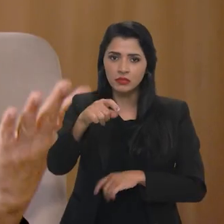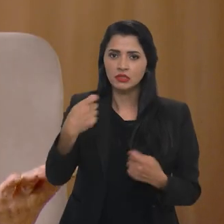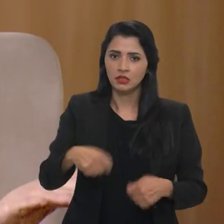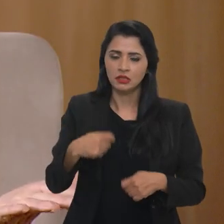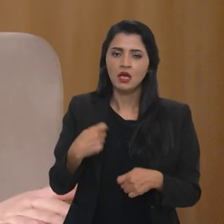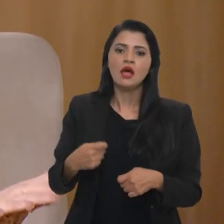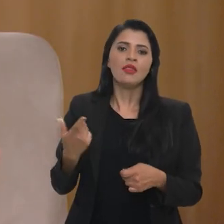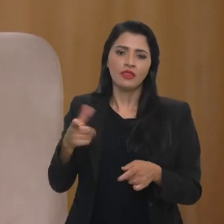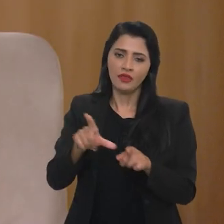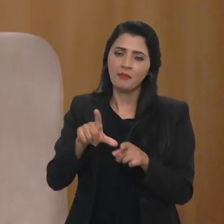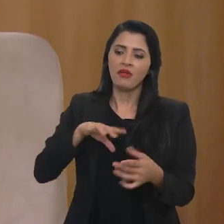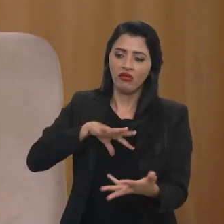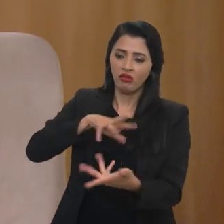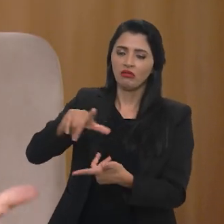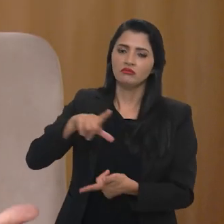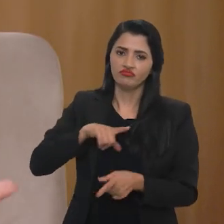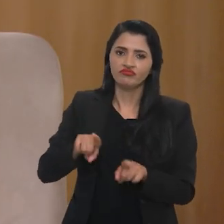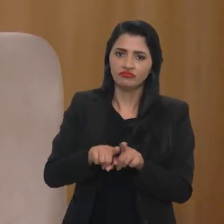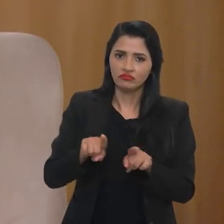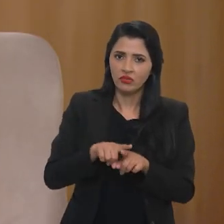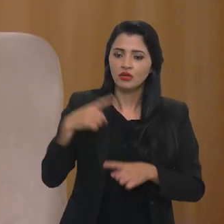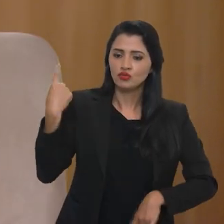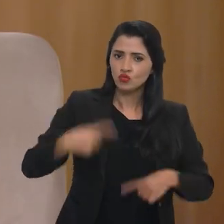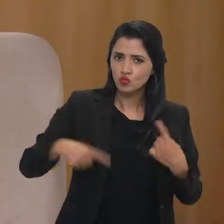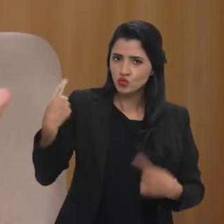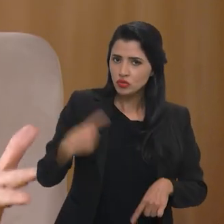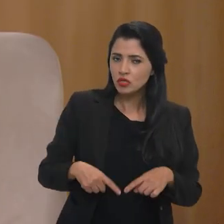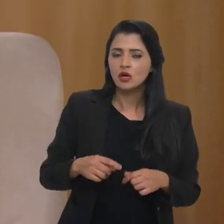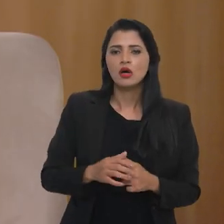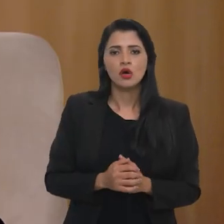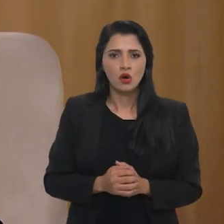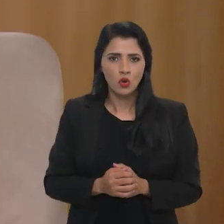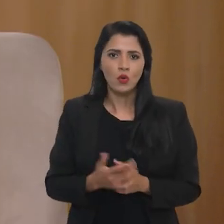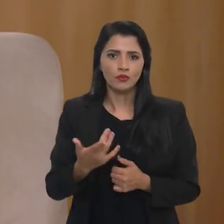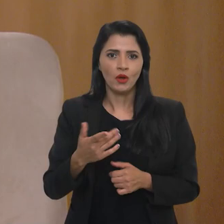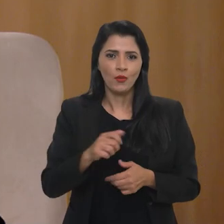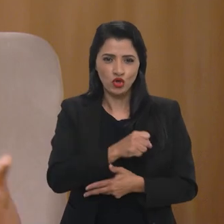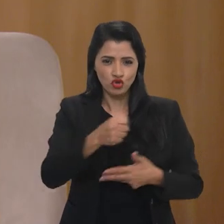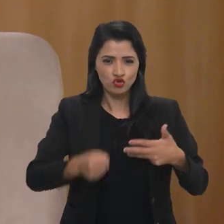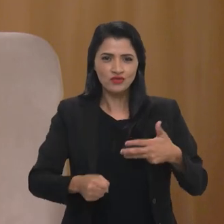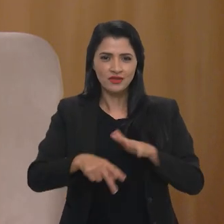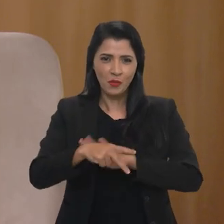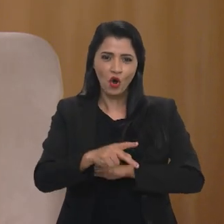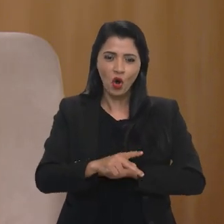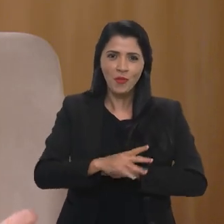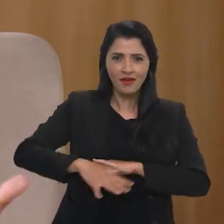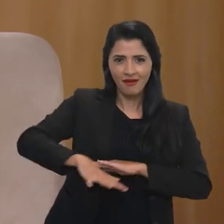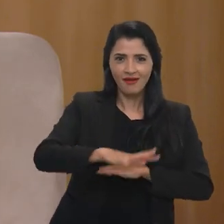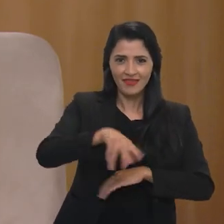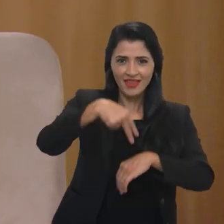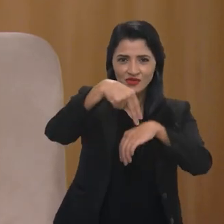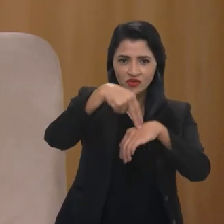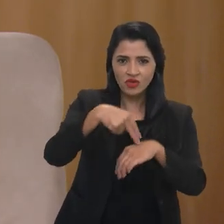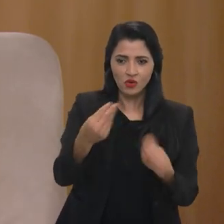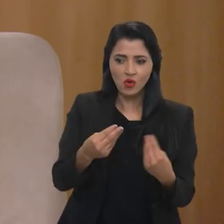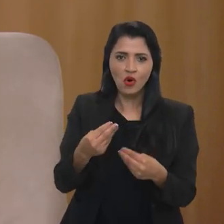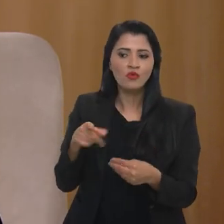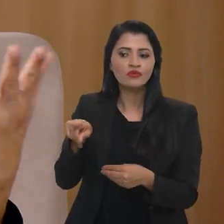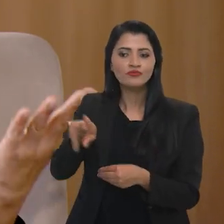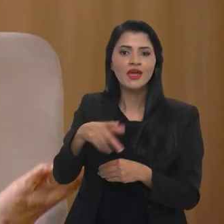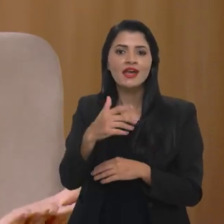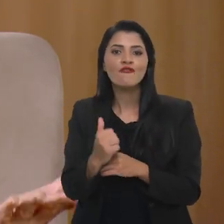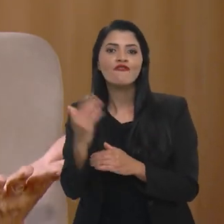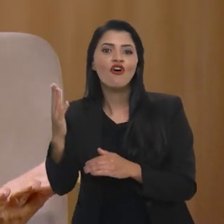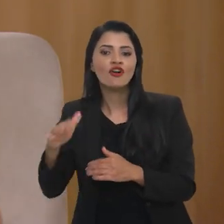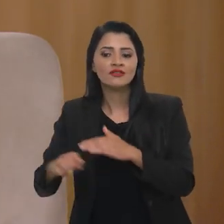isso também são transnacional, isso também é uma grande discussão, né. As jurisdições nacionais, como que elas vão se aplicar a